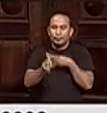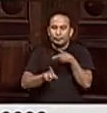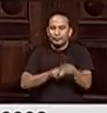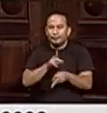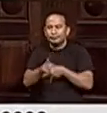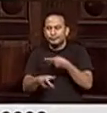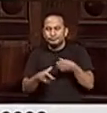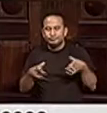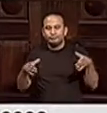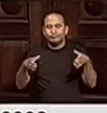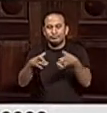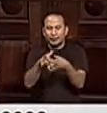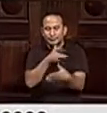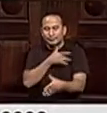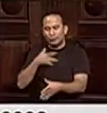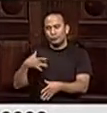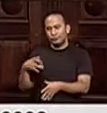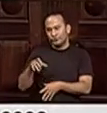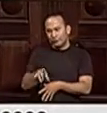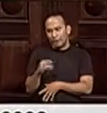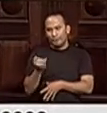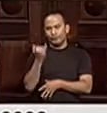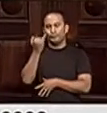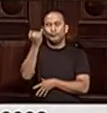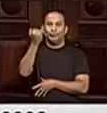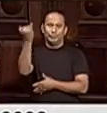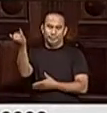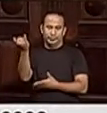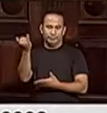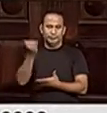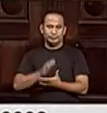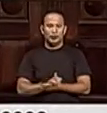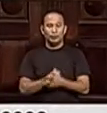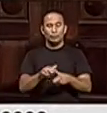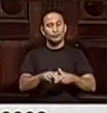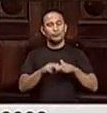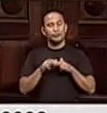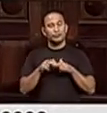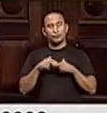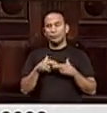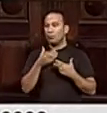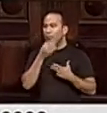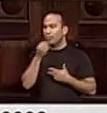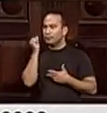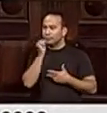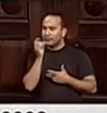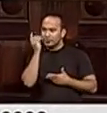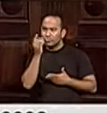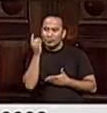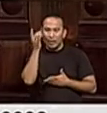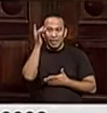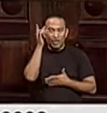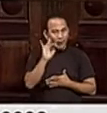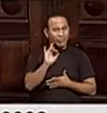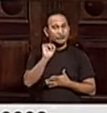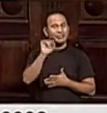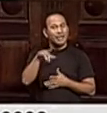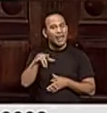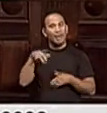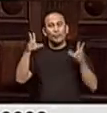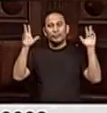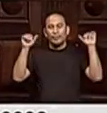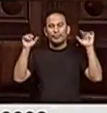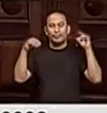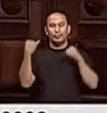básica, fundamental, que é a área da saúde. Por isso, senhoras e senhores deputados, acho que esse é um tema relevante